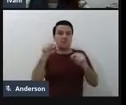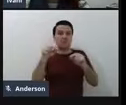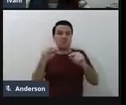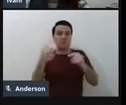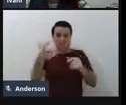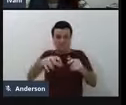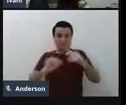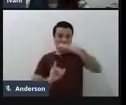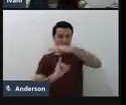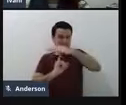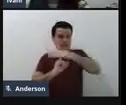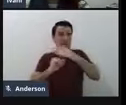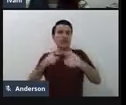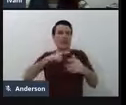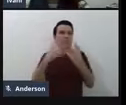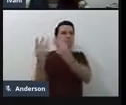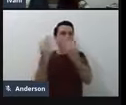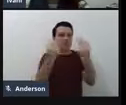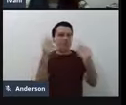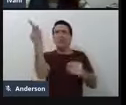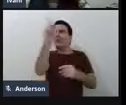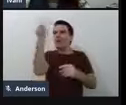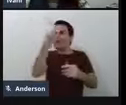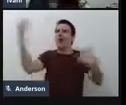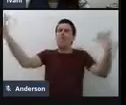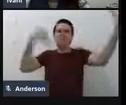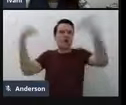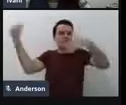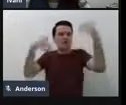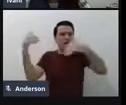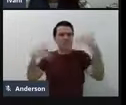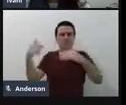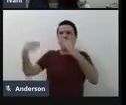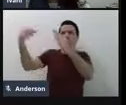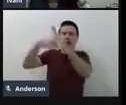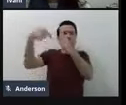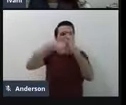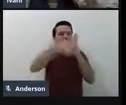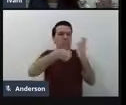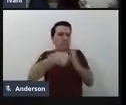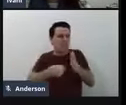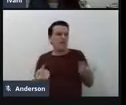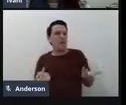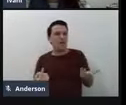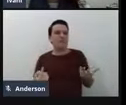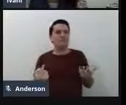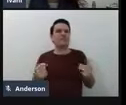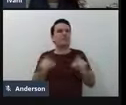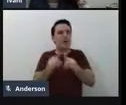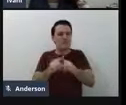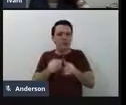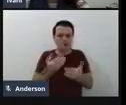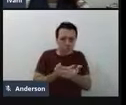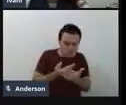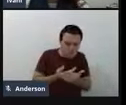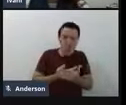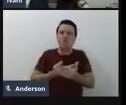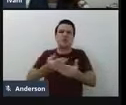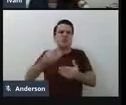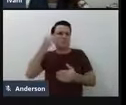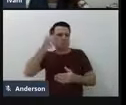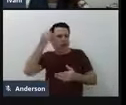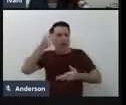falar sobre esse assunto, né, e nos nossos estudos, nas nossas trocas de experiência com